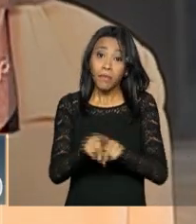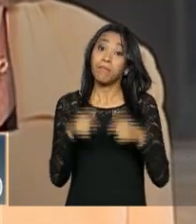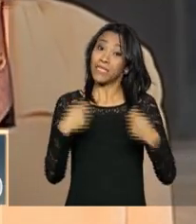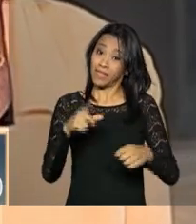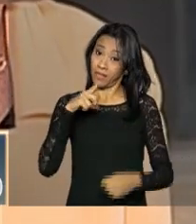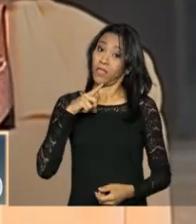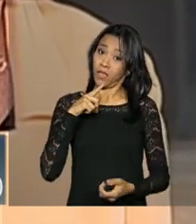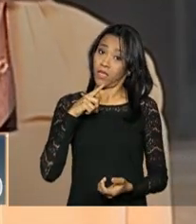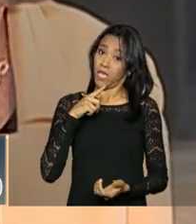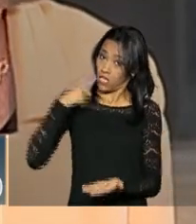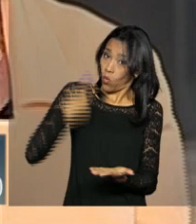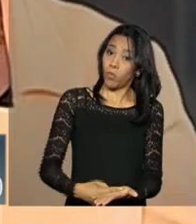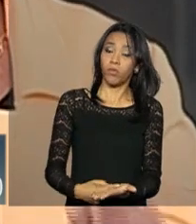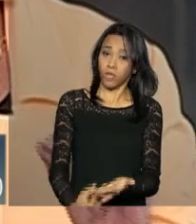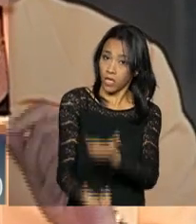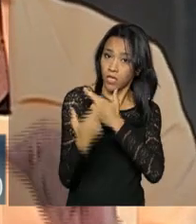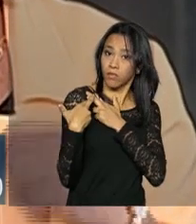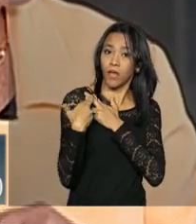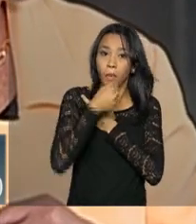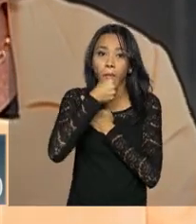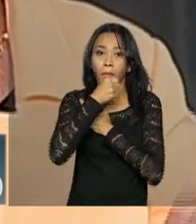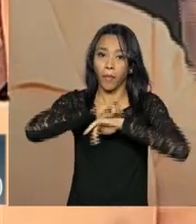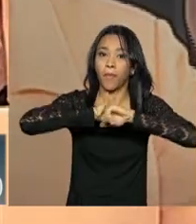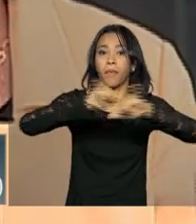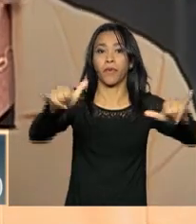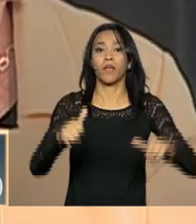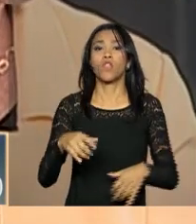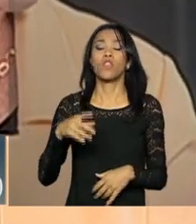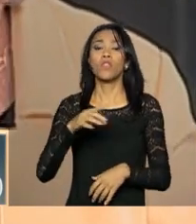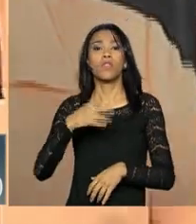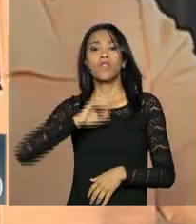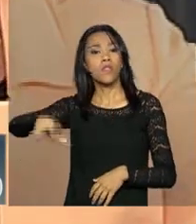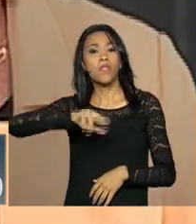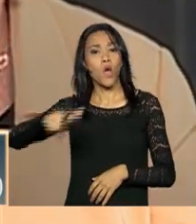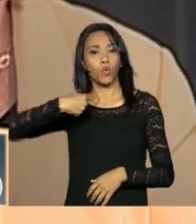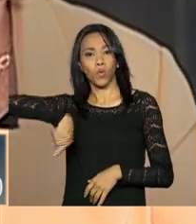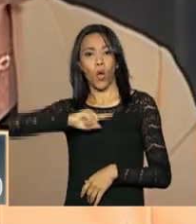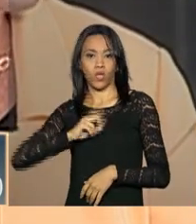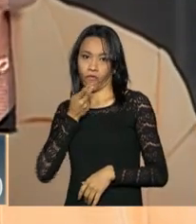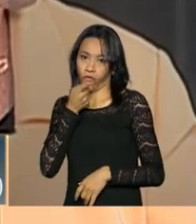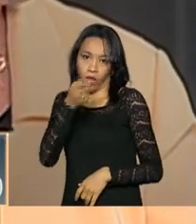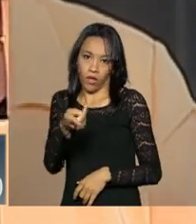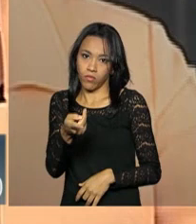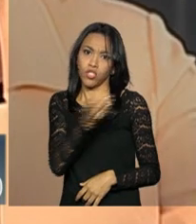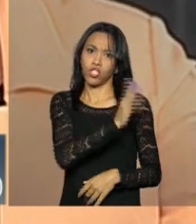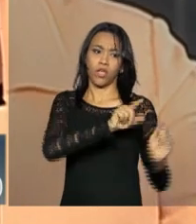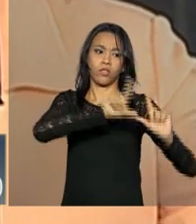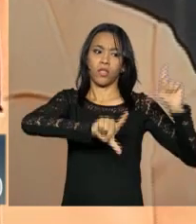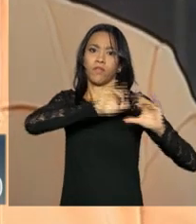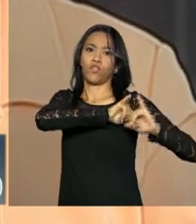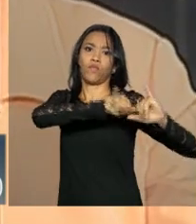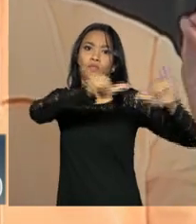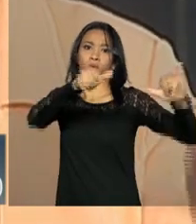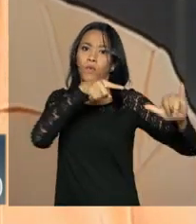responsabilidade jornalística. Não fomos nós que noticiamos o que foi noticiado na imprensa na